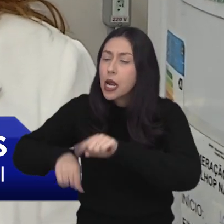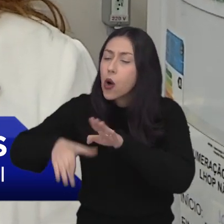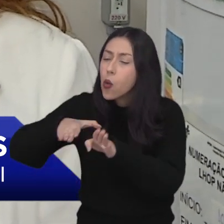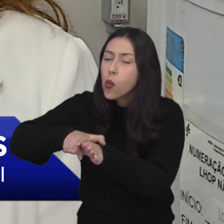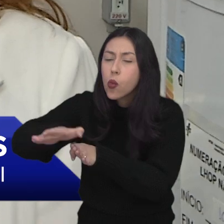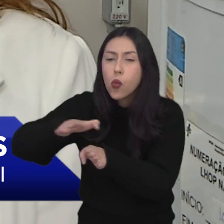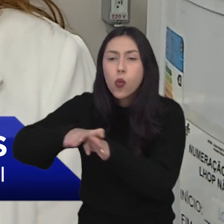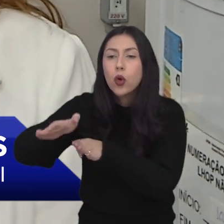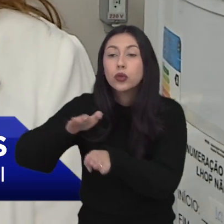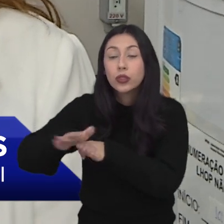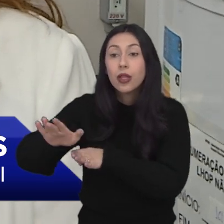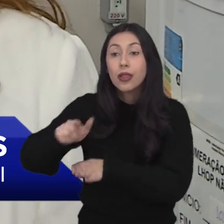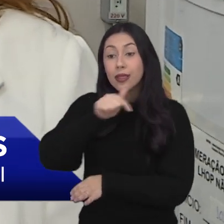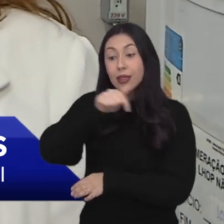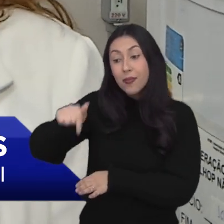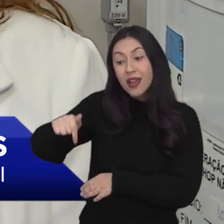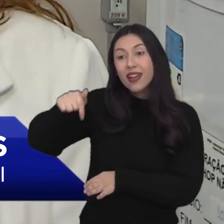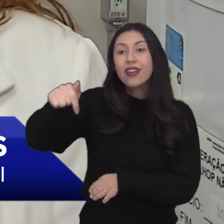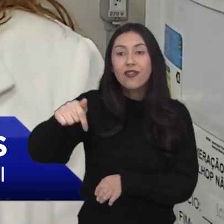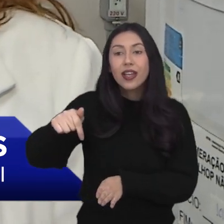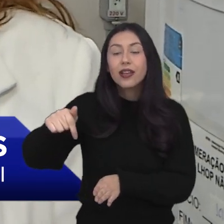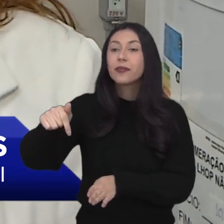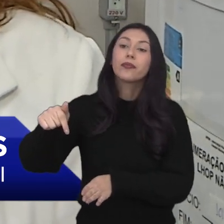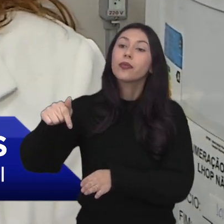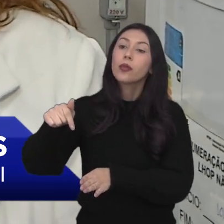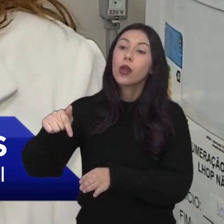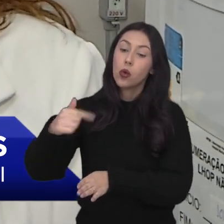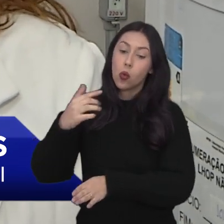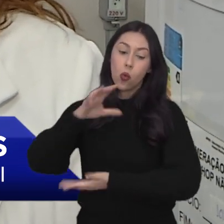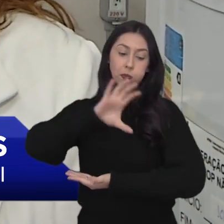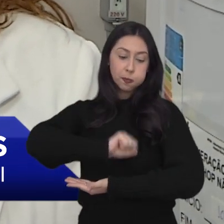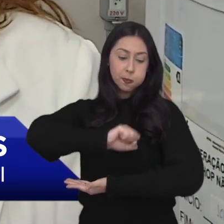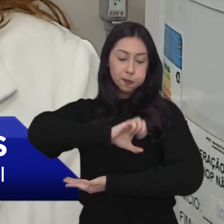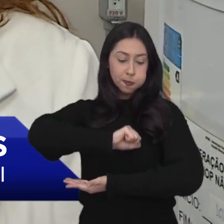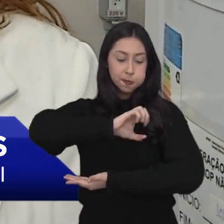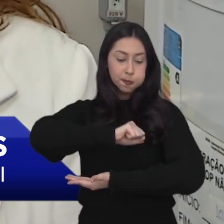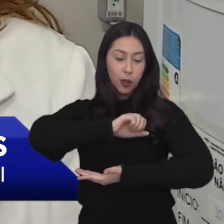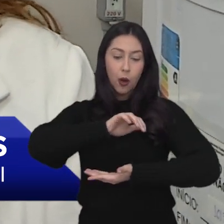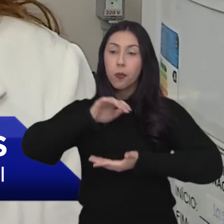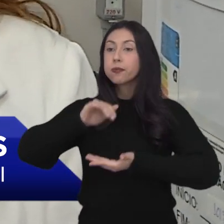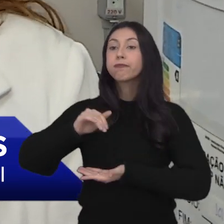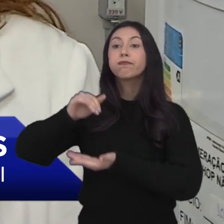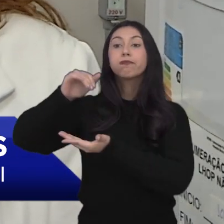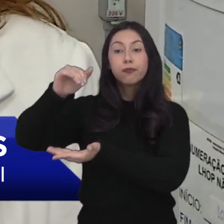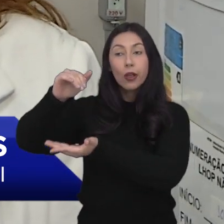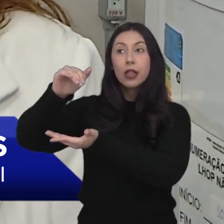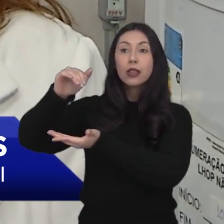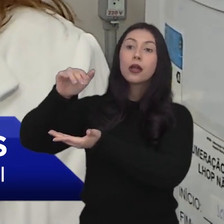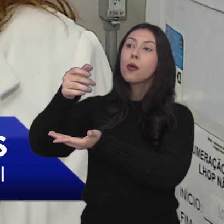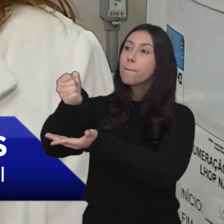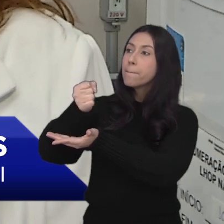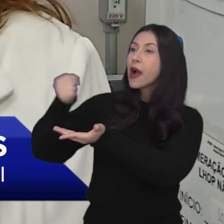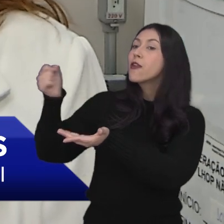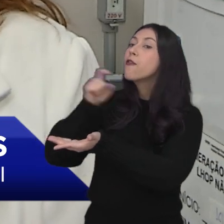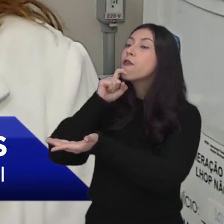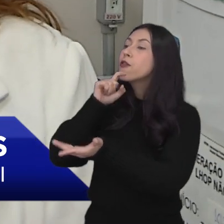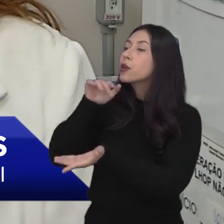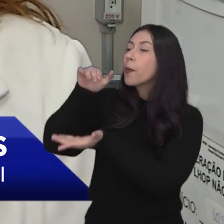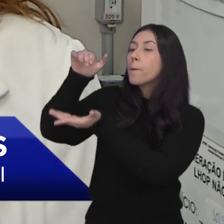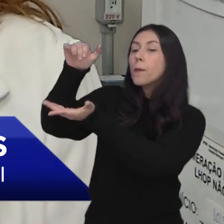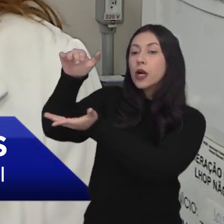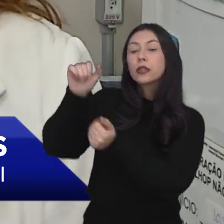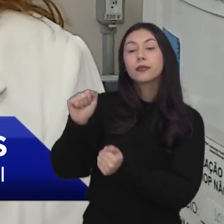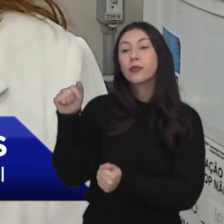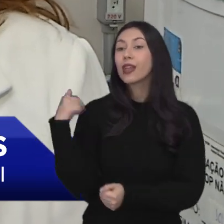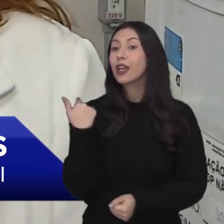material, orientação e depois a semana seguinte começa a captar esse leite que ela tira, de forma congelada, que a gente faz essa